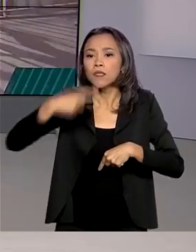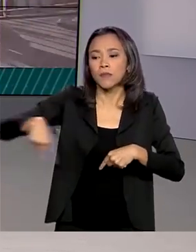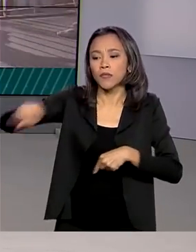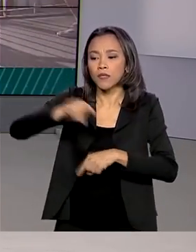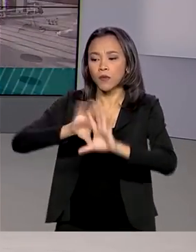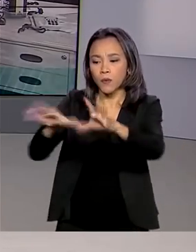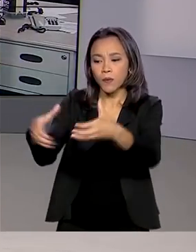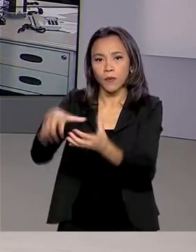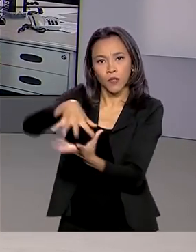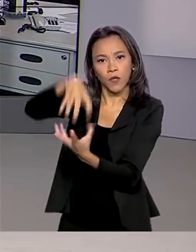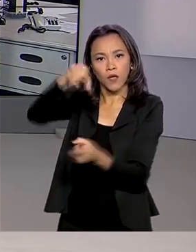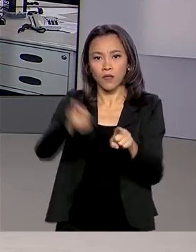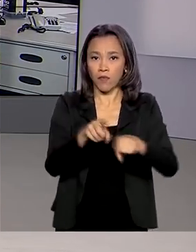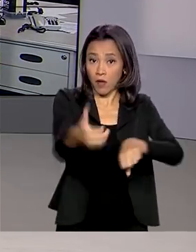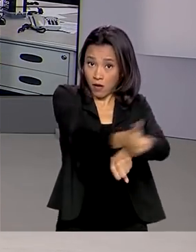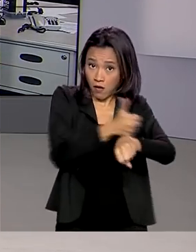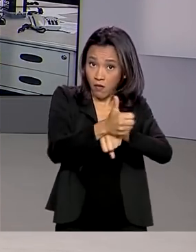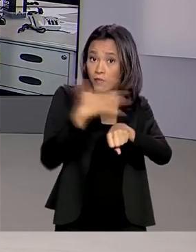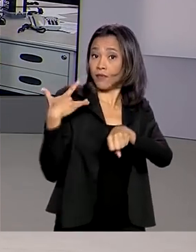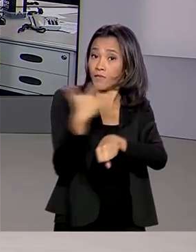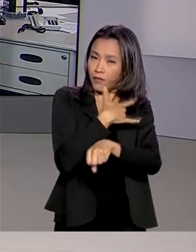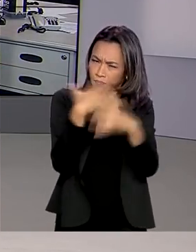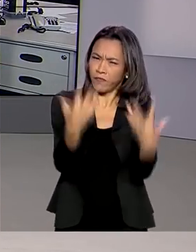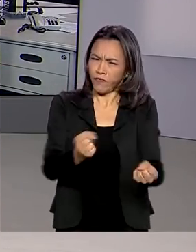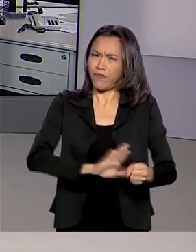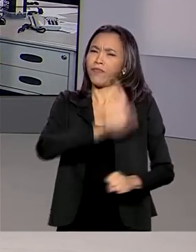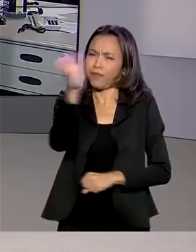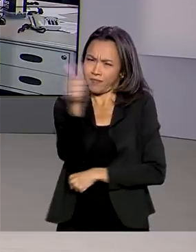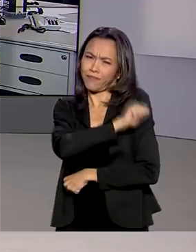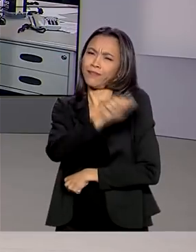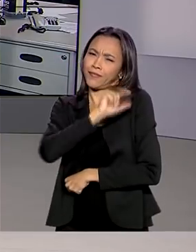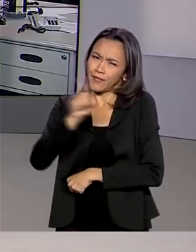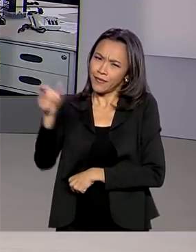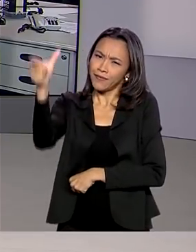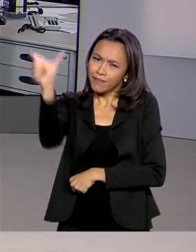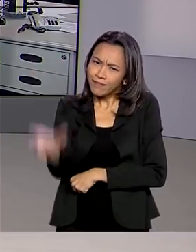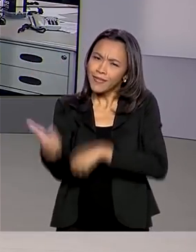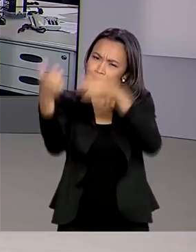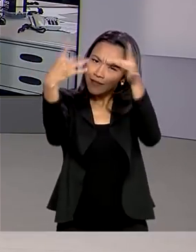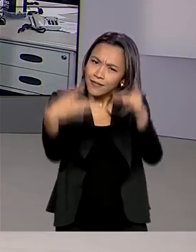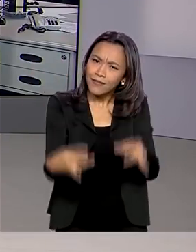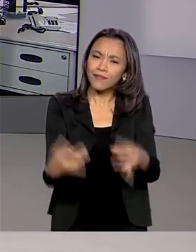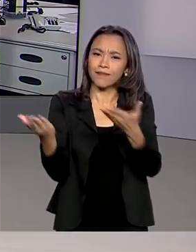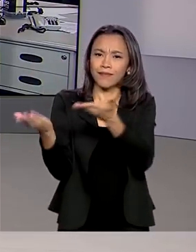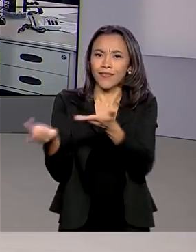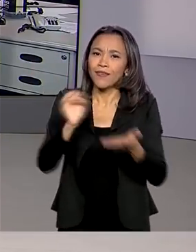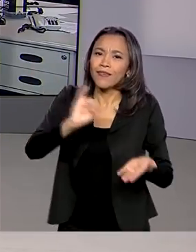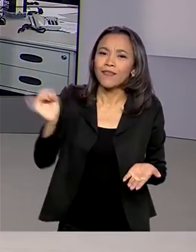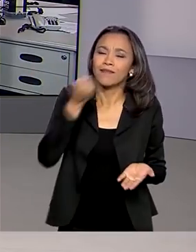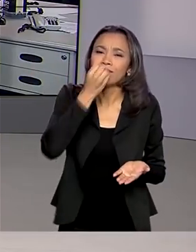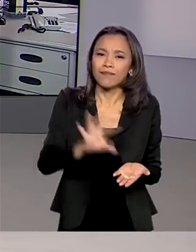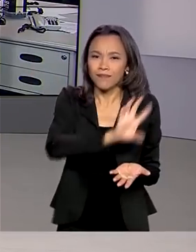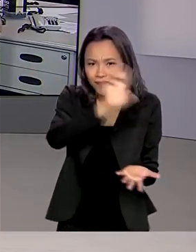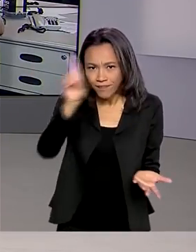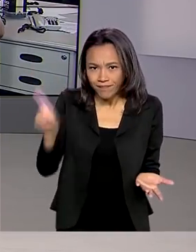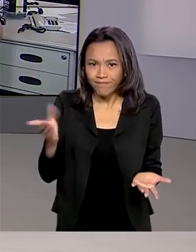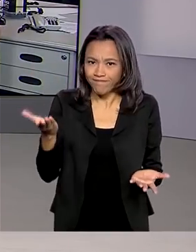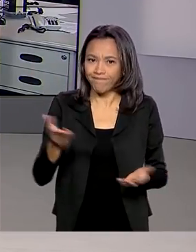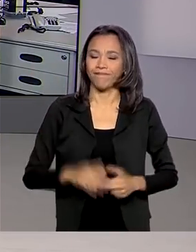saúde. Vamos então ao vivo ao Rio de Janeiro. O repórter Igor Santos traz os detalhes para a gente. Olá, Igor. Bom dia para você.